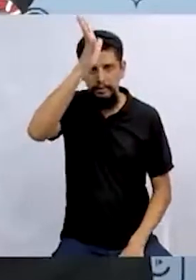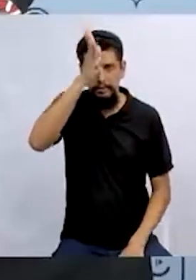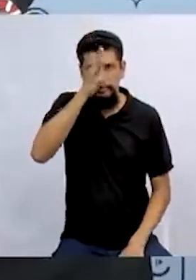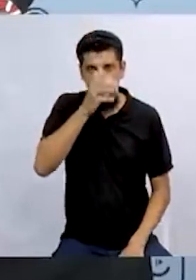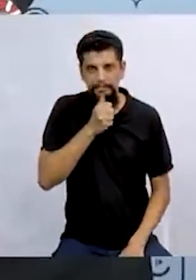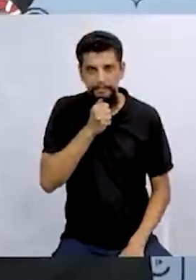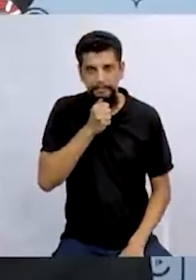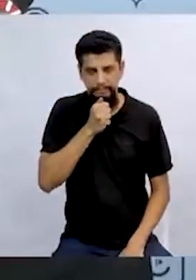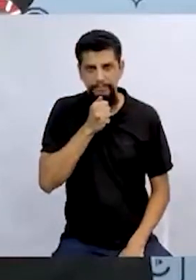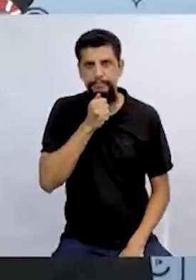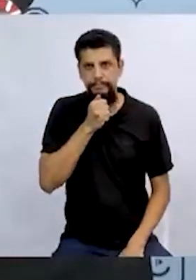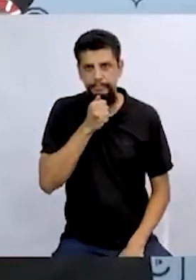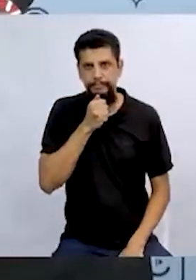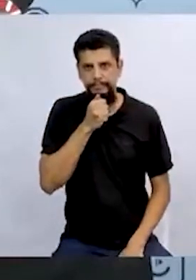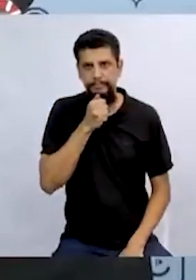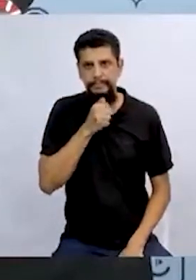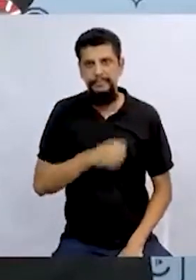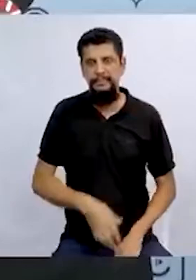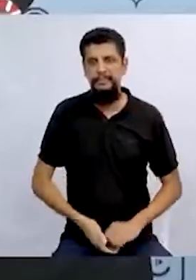depenados.